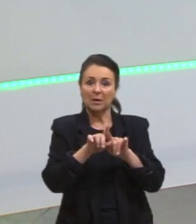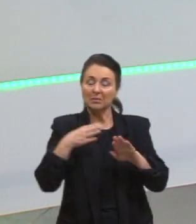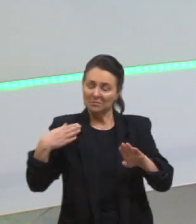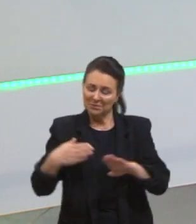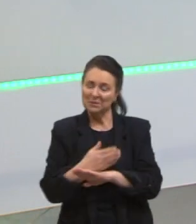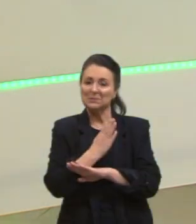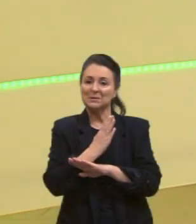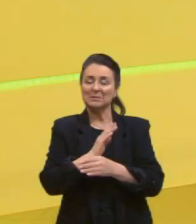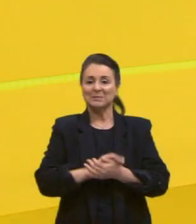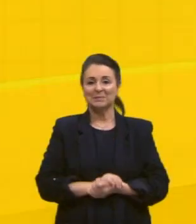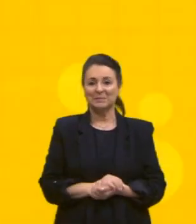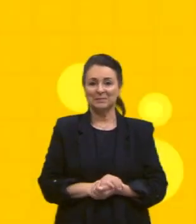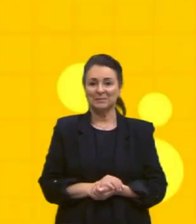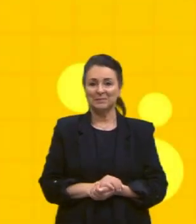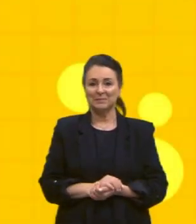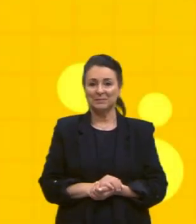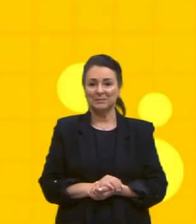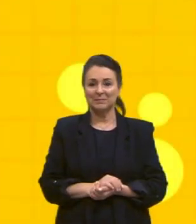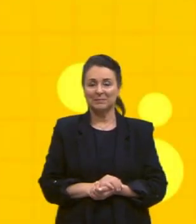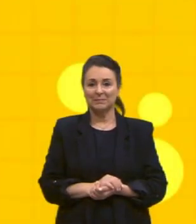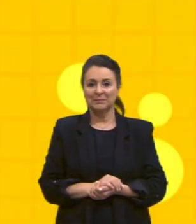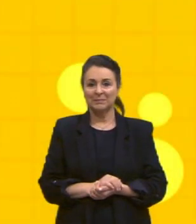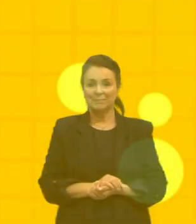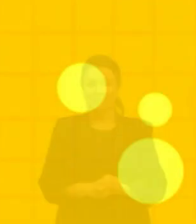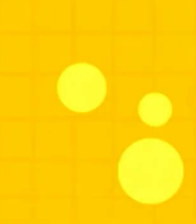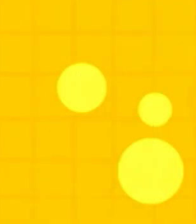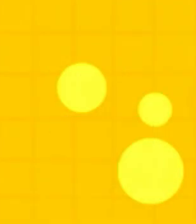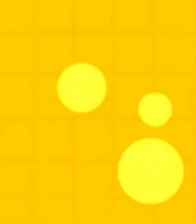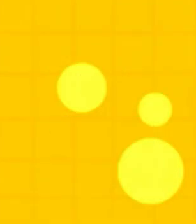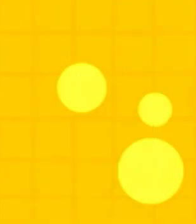passar. Música Música